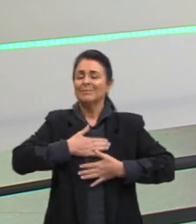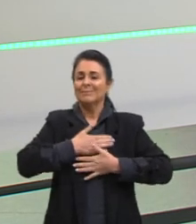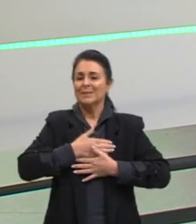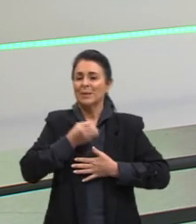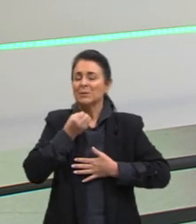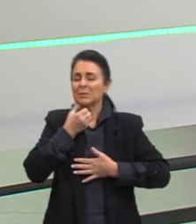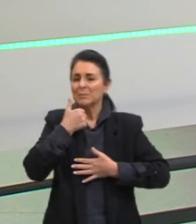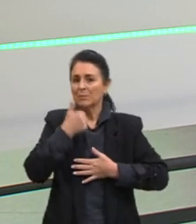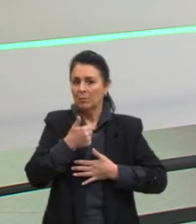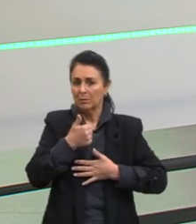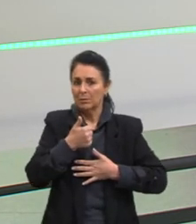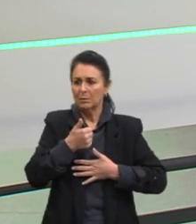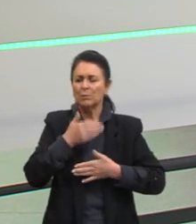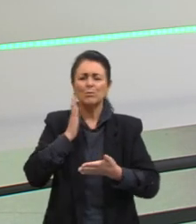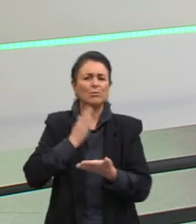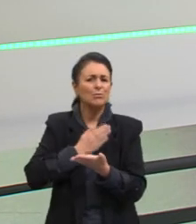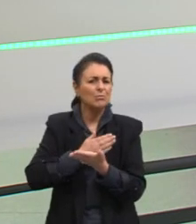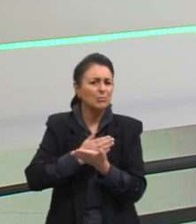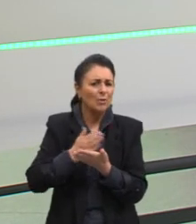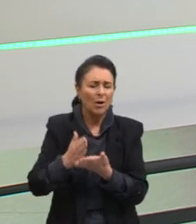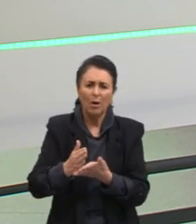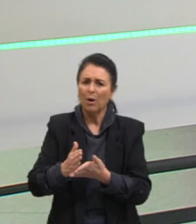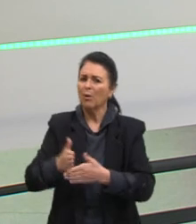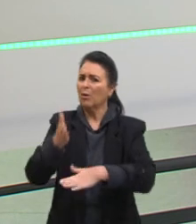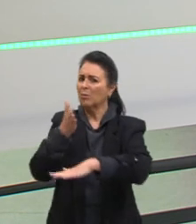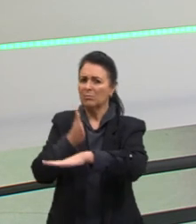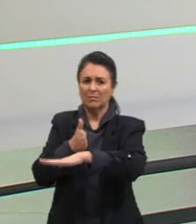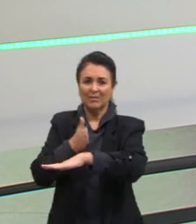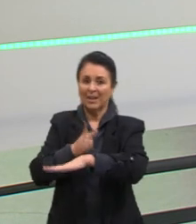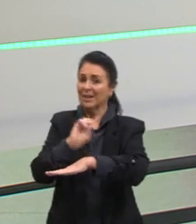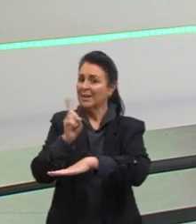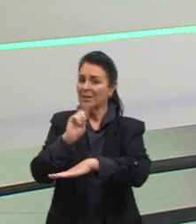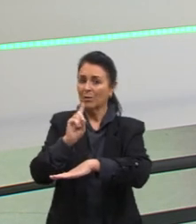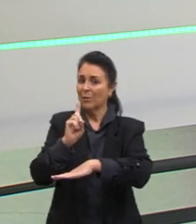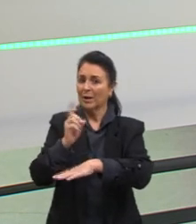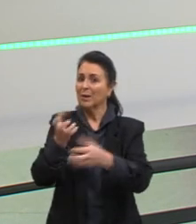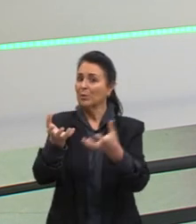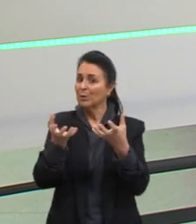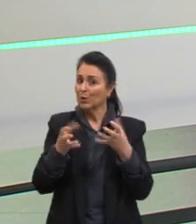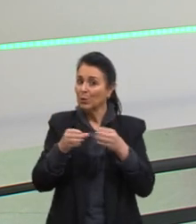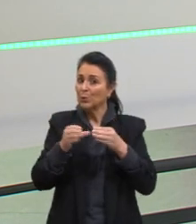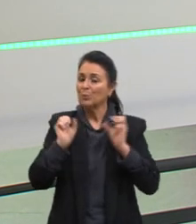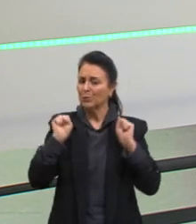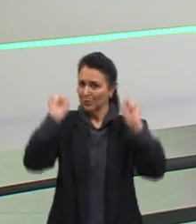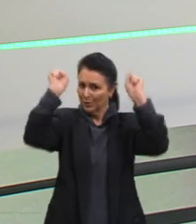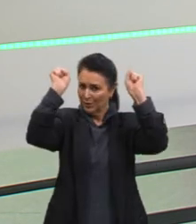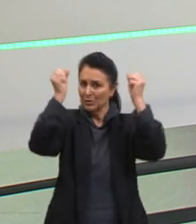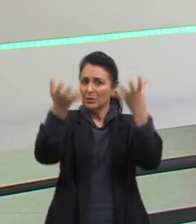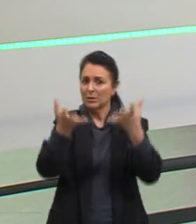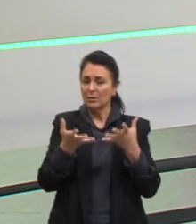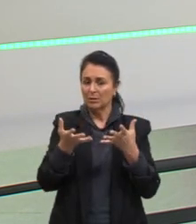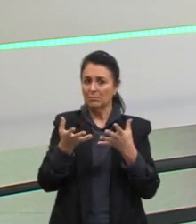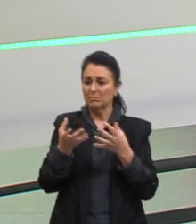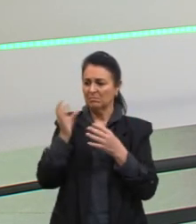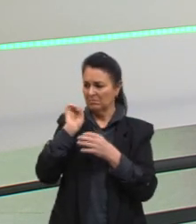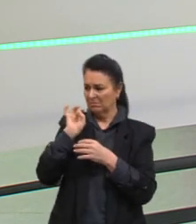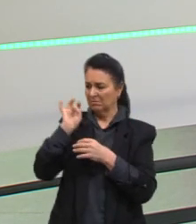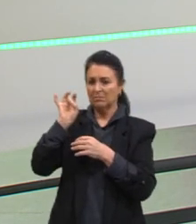estava instituído lá na Idade Média. Então, não é isso que os protestantes estavam pregando. Desprezo do